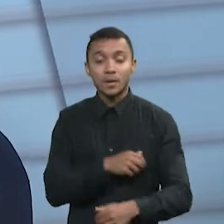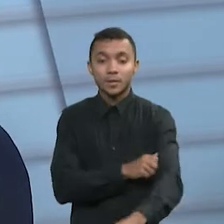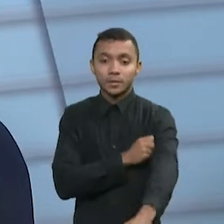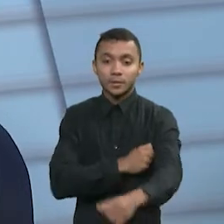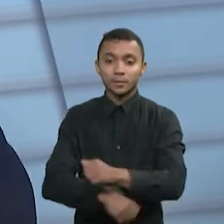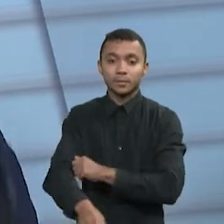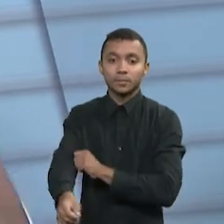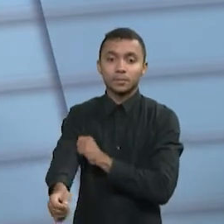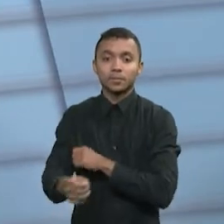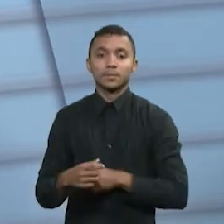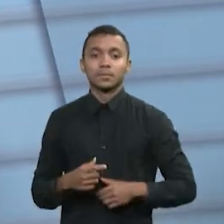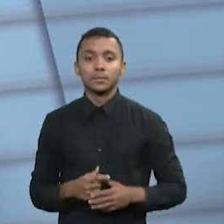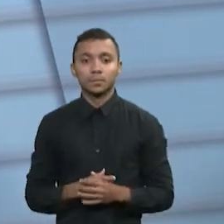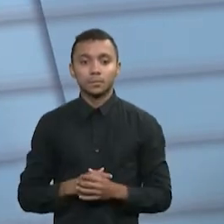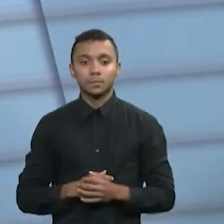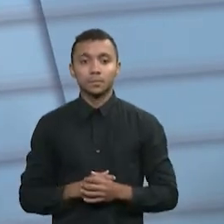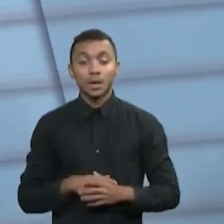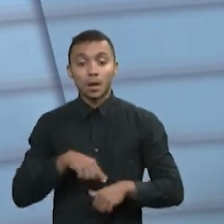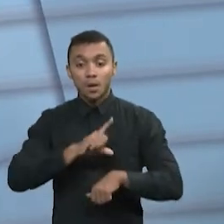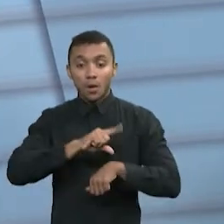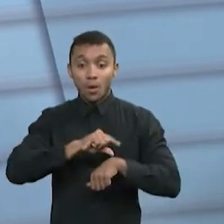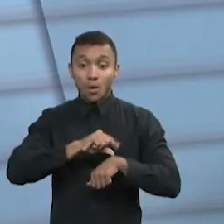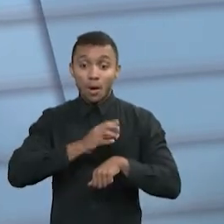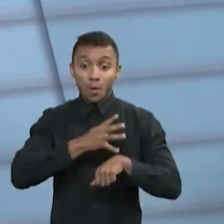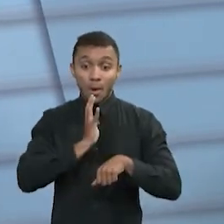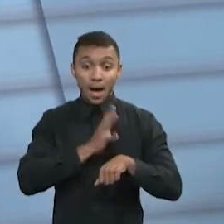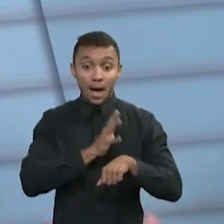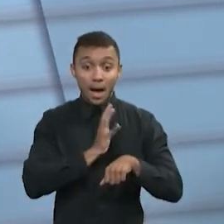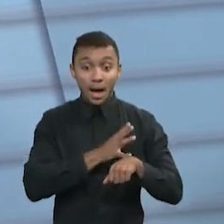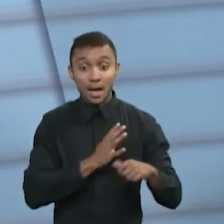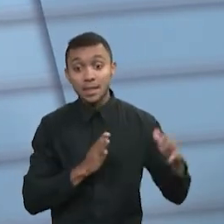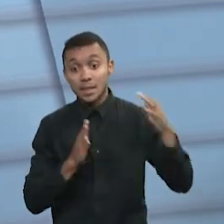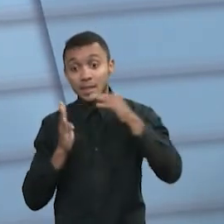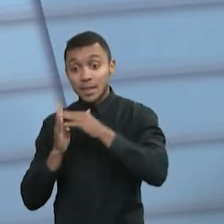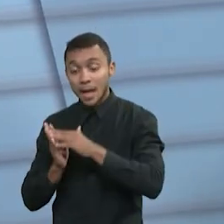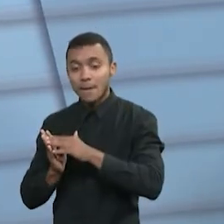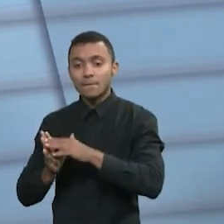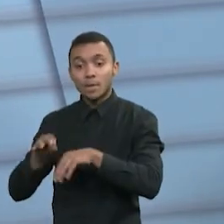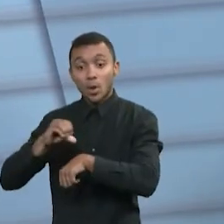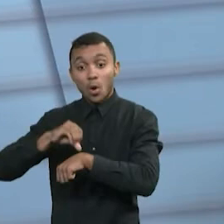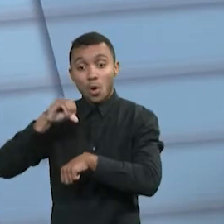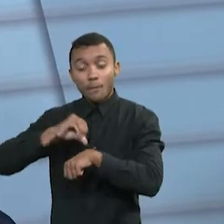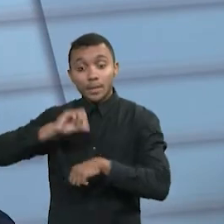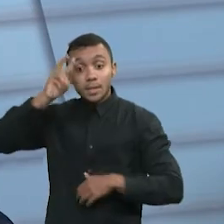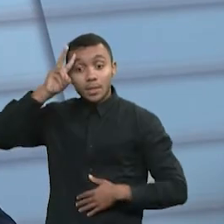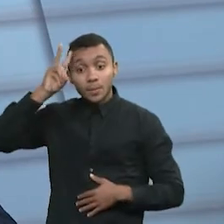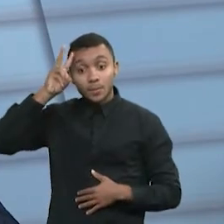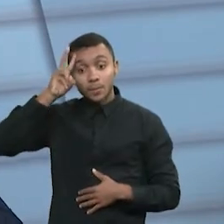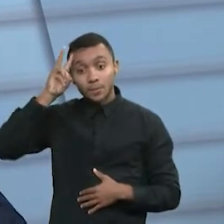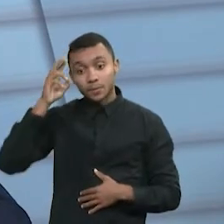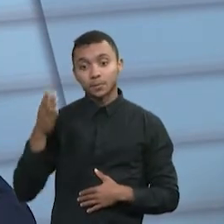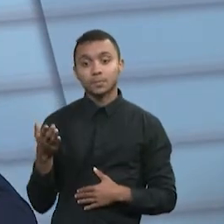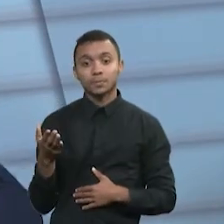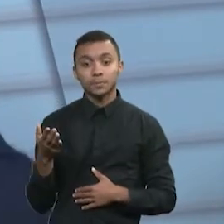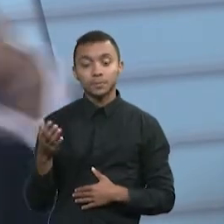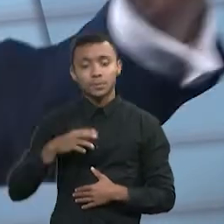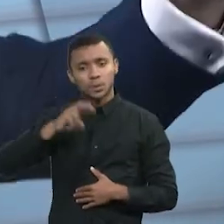está trabalhando. Então, 16 às 21 horas. Exatamente. É a segunda-feira, o dia para você já